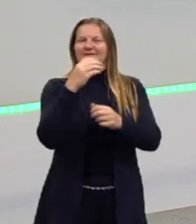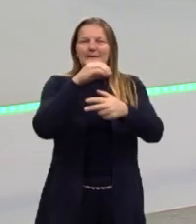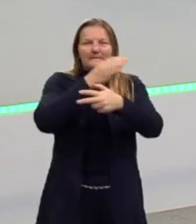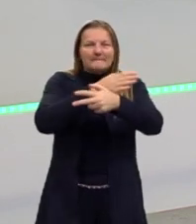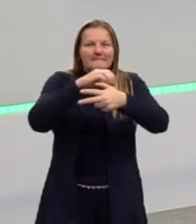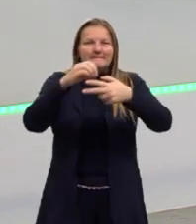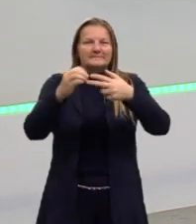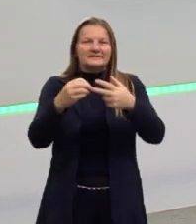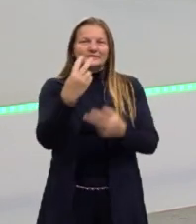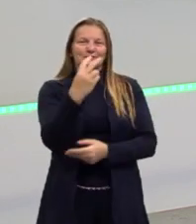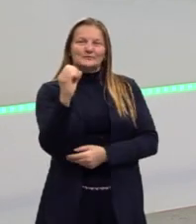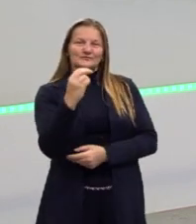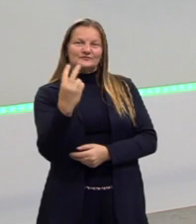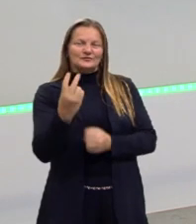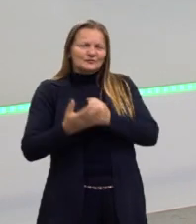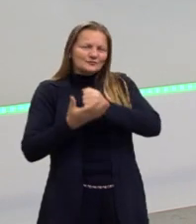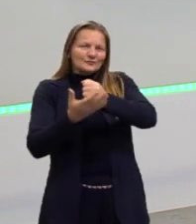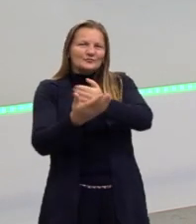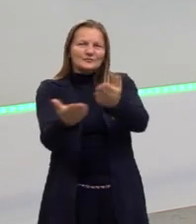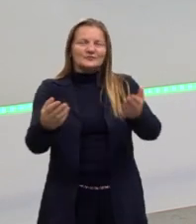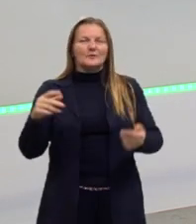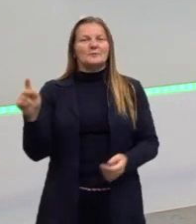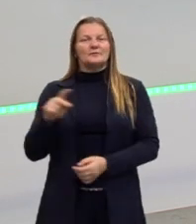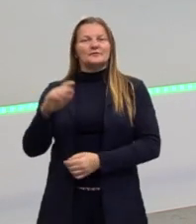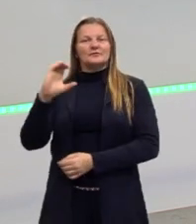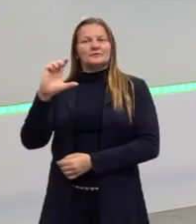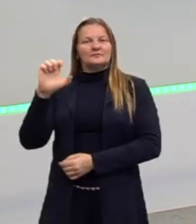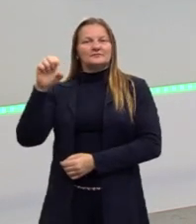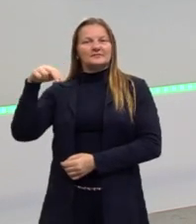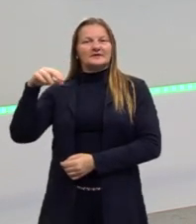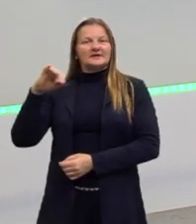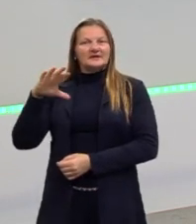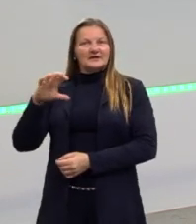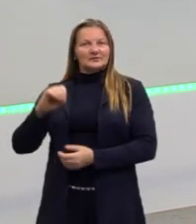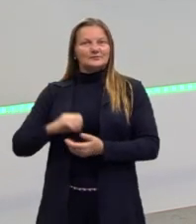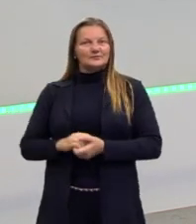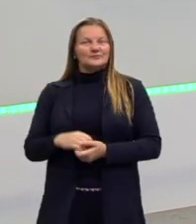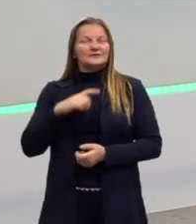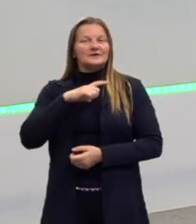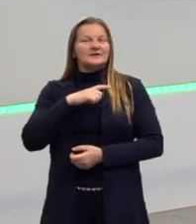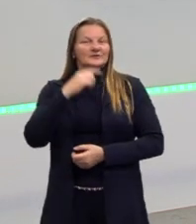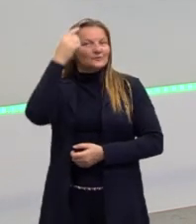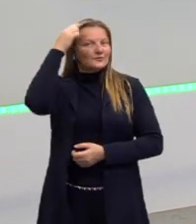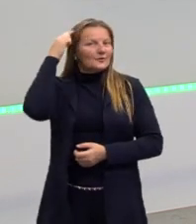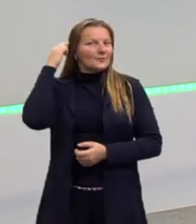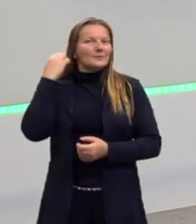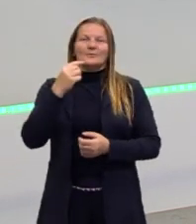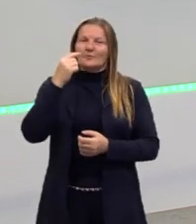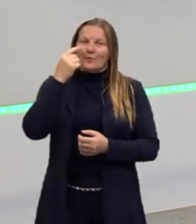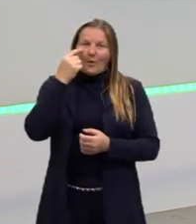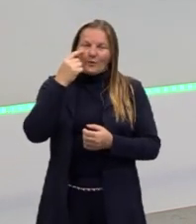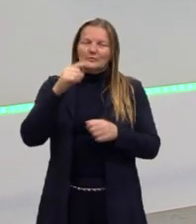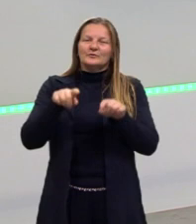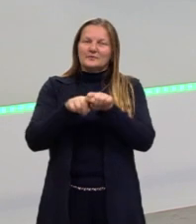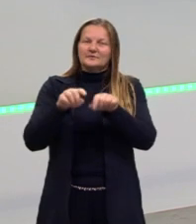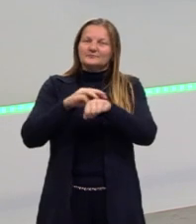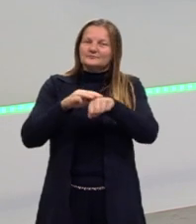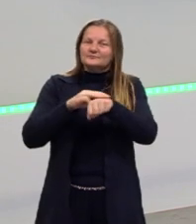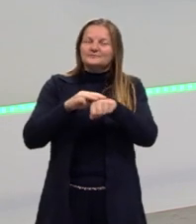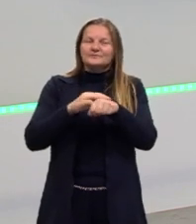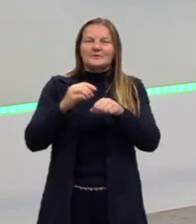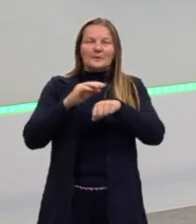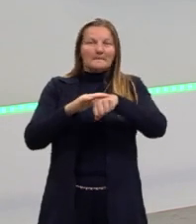aqui para te ajudar, ok? Eu sou o professor Clênio, eu tenho cabelos e olhos castanhos, pele